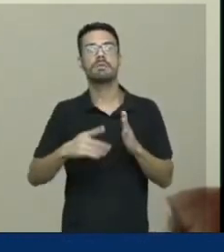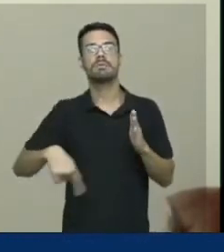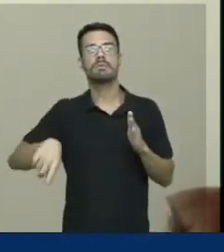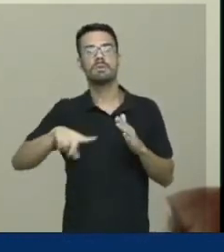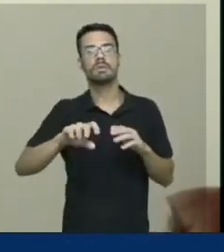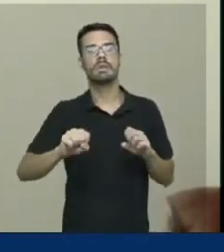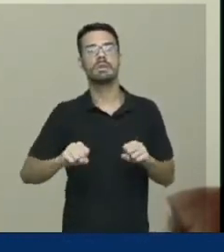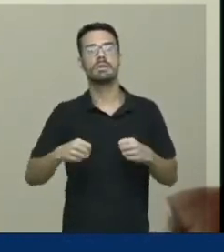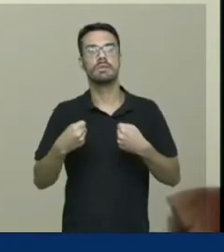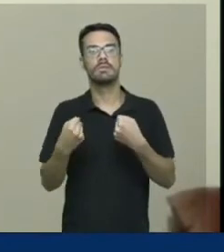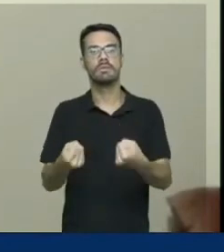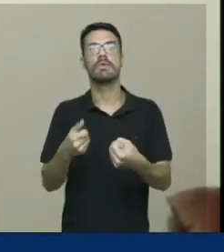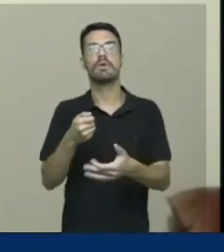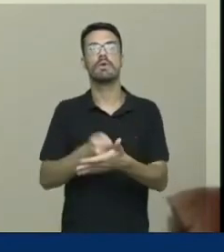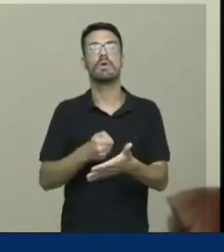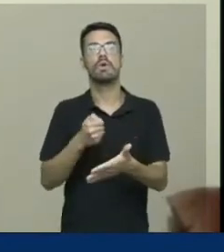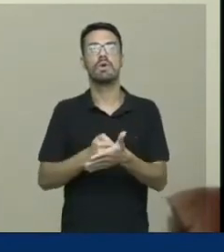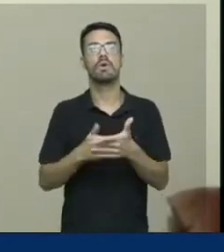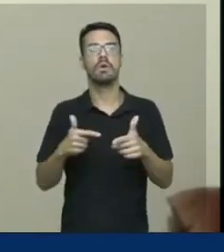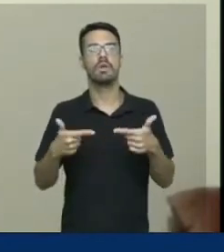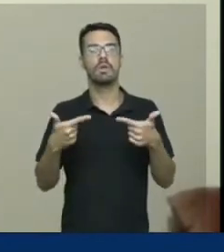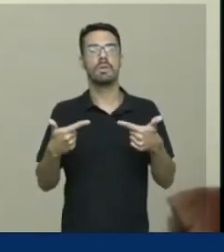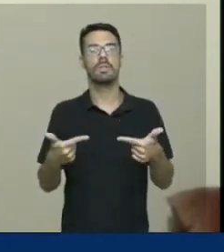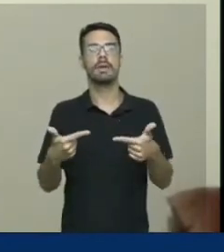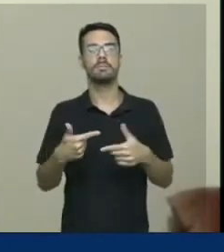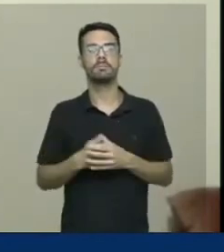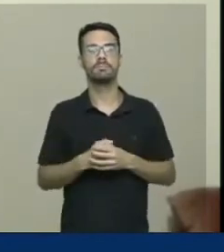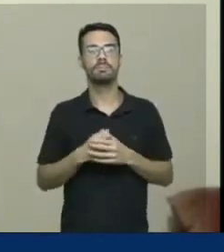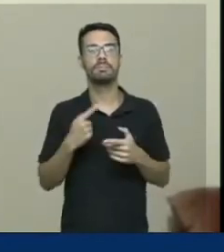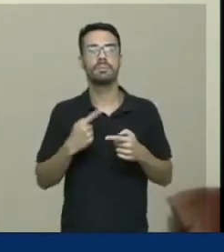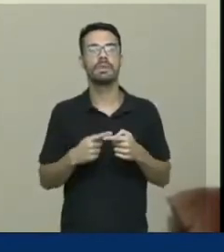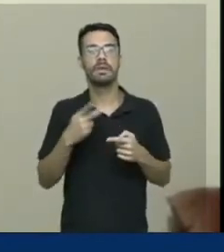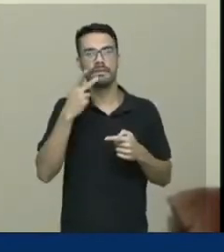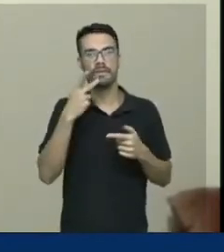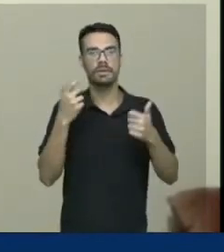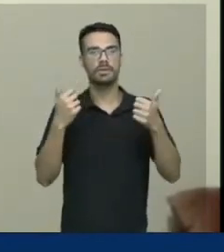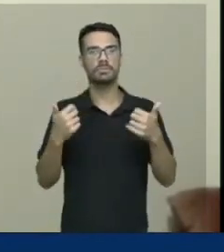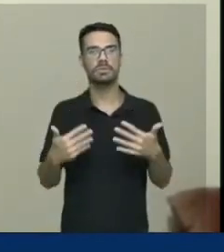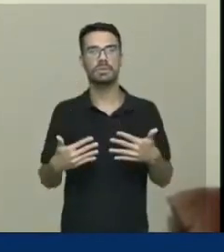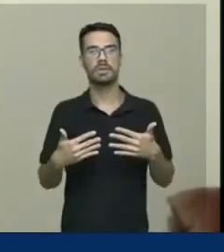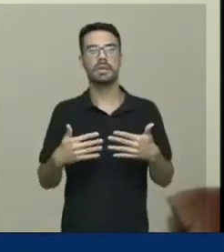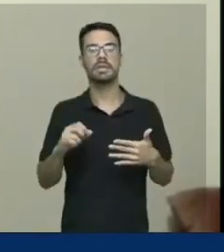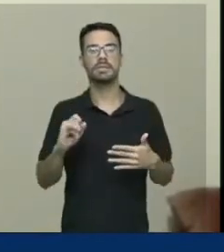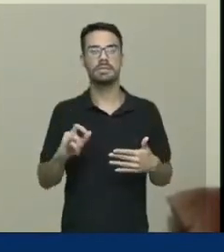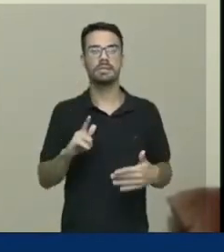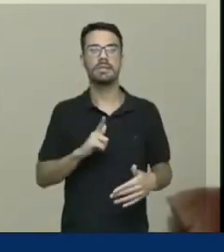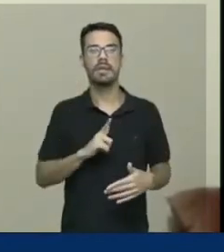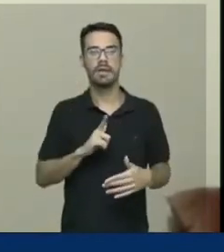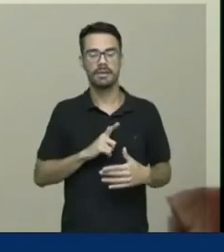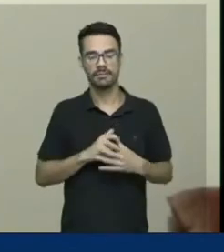das senhoras e senhores para essa luta. Porque, volto a dizer, se ele está sendo